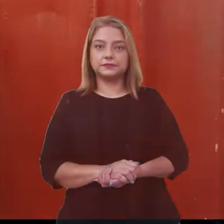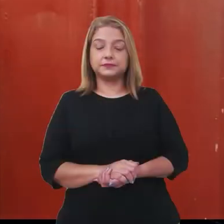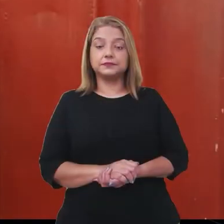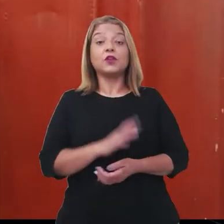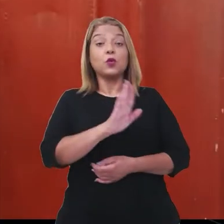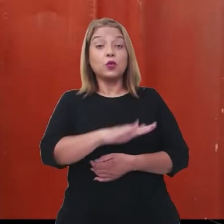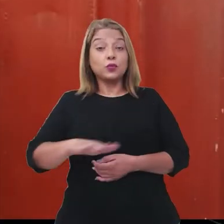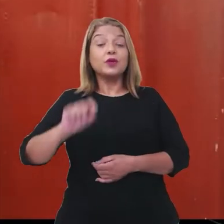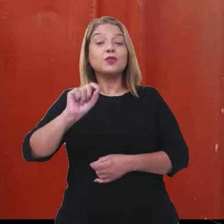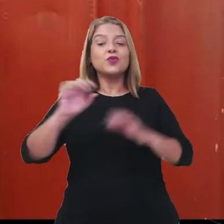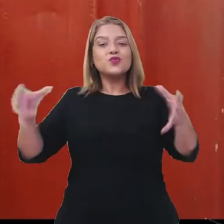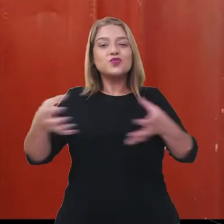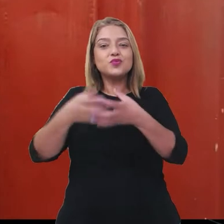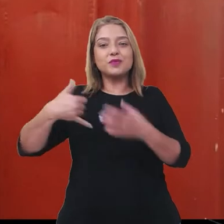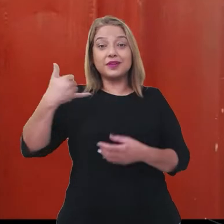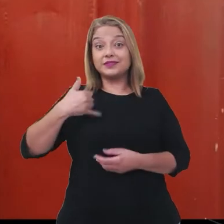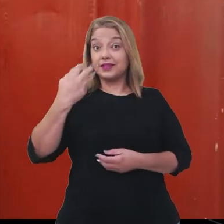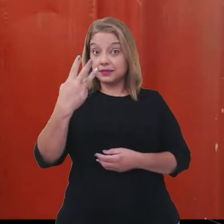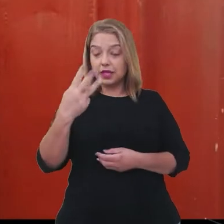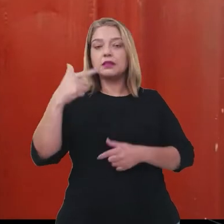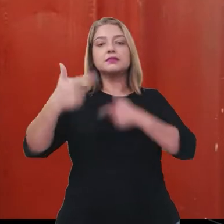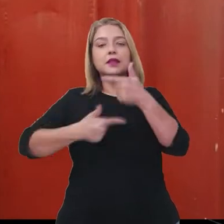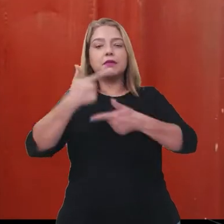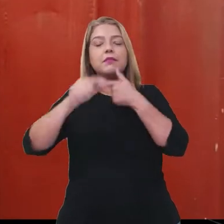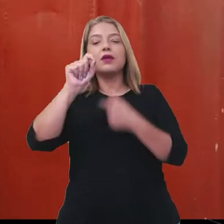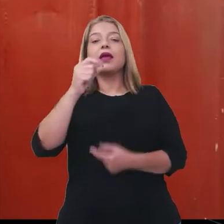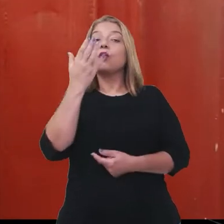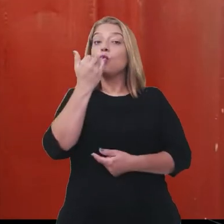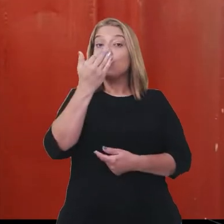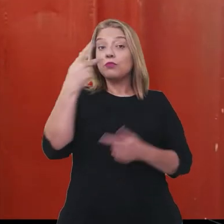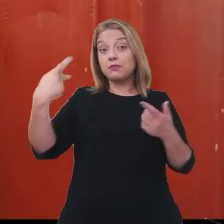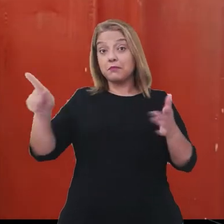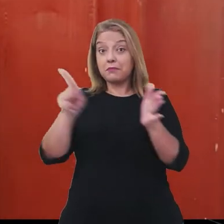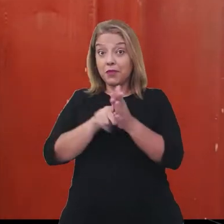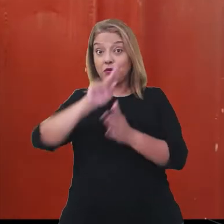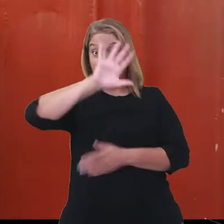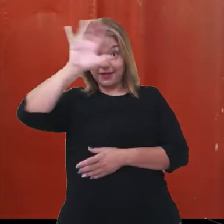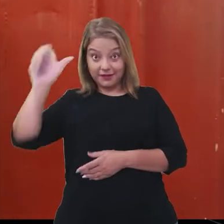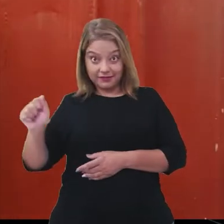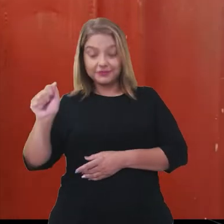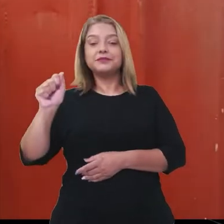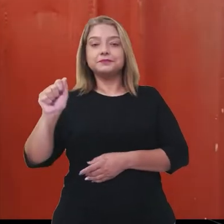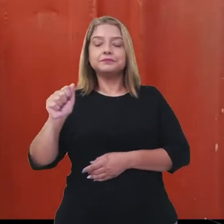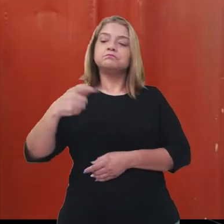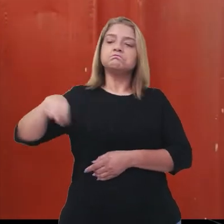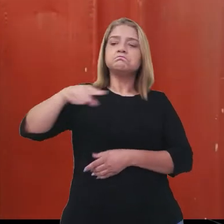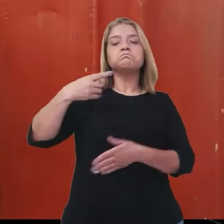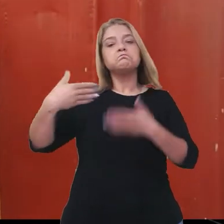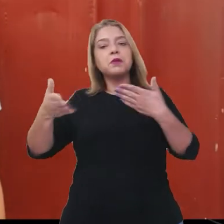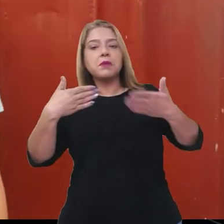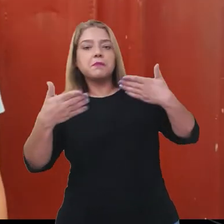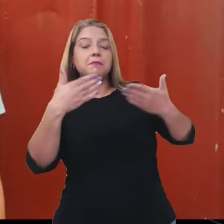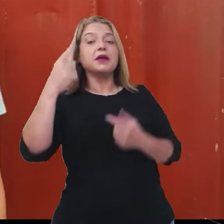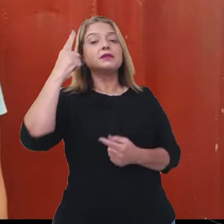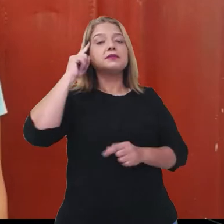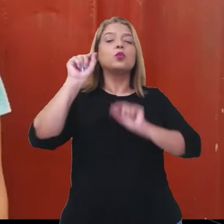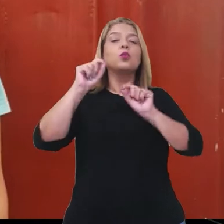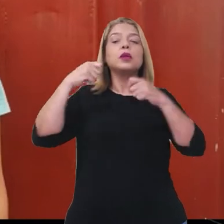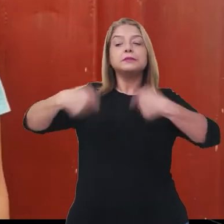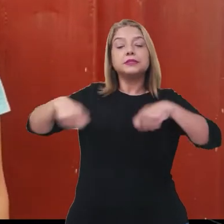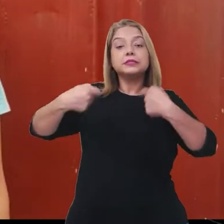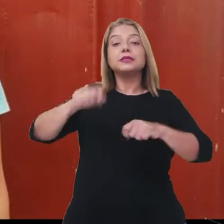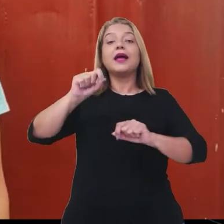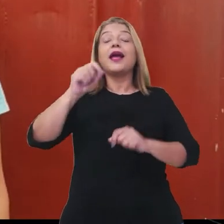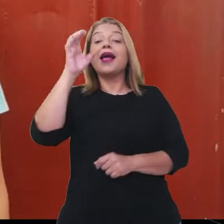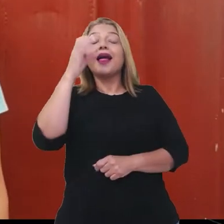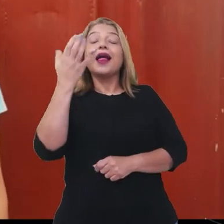O agitamento das crianças de 1 em 2 anos foi feito pela culinária africana. Conversaram e pesquisaram sobre os alimentos que